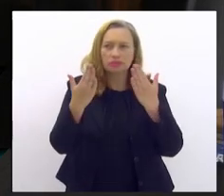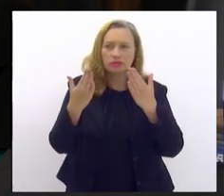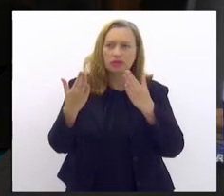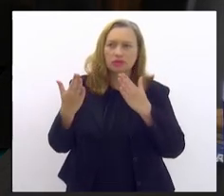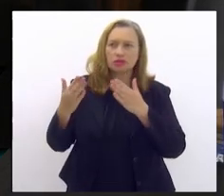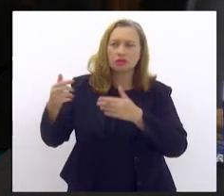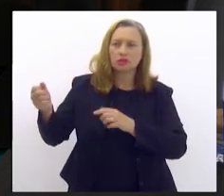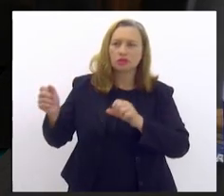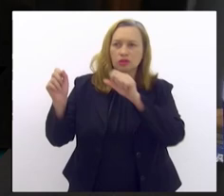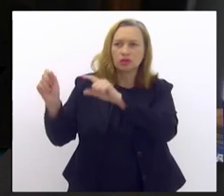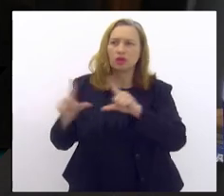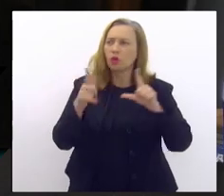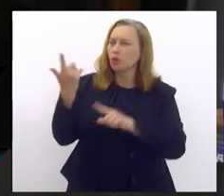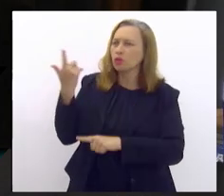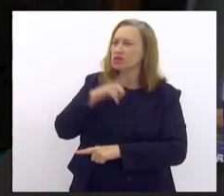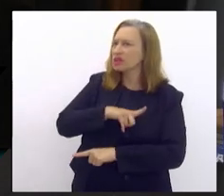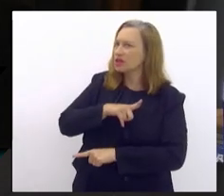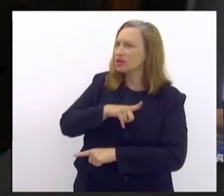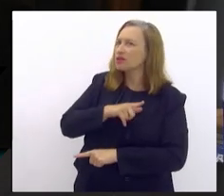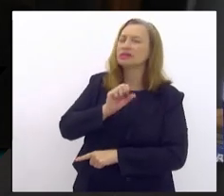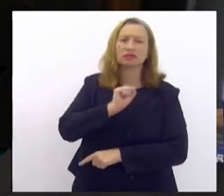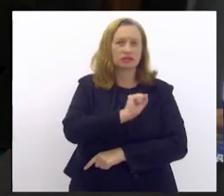A gente consegue espelhar? Sim.